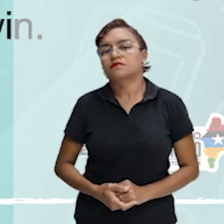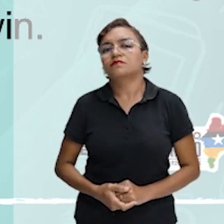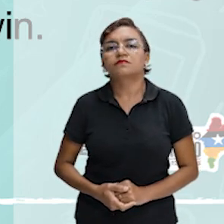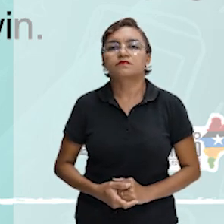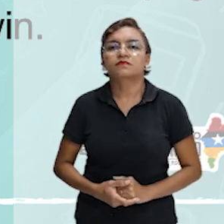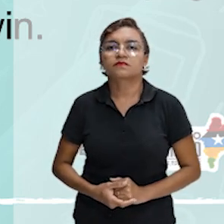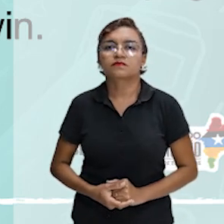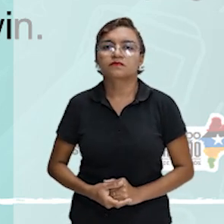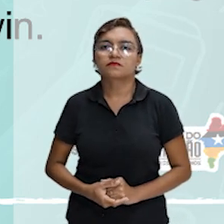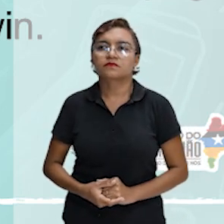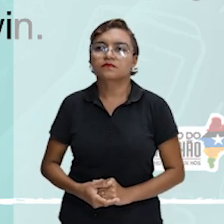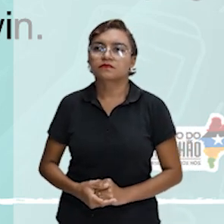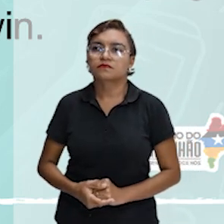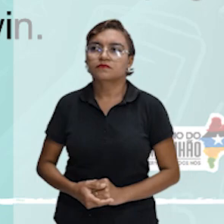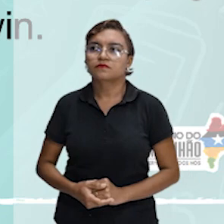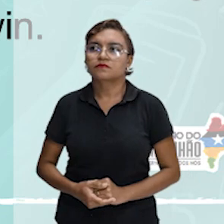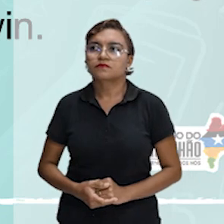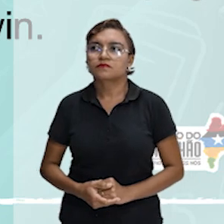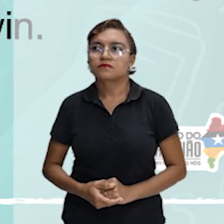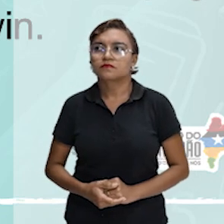território australiano.